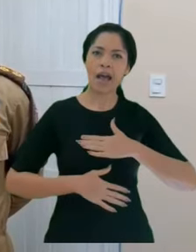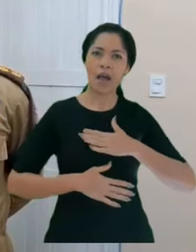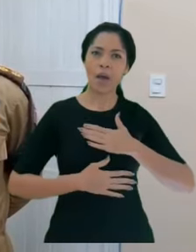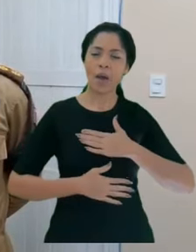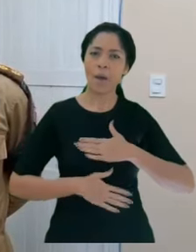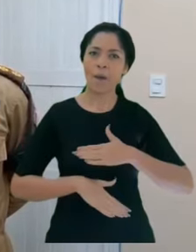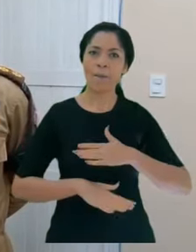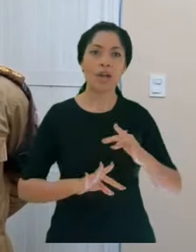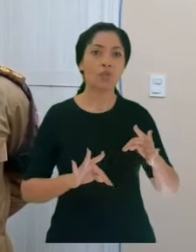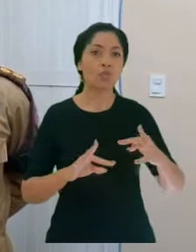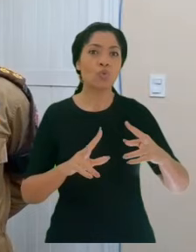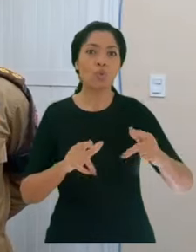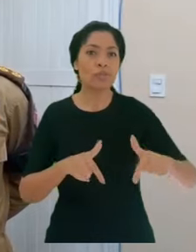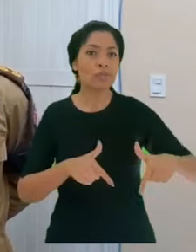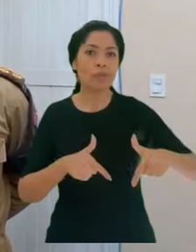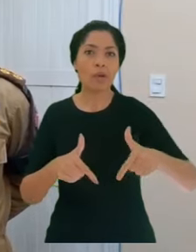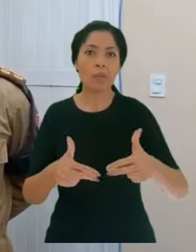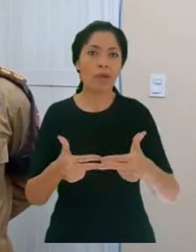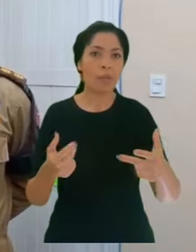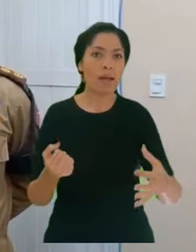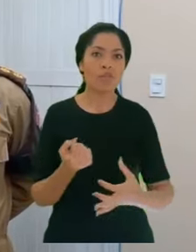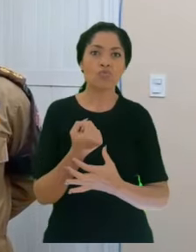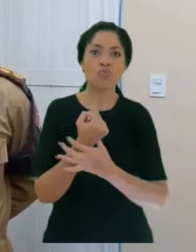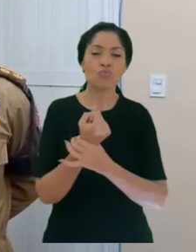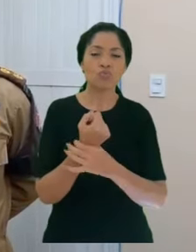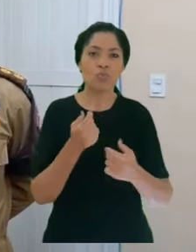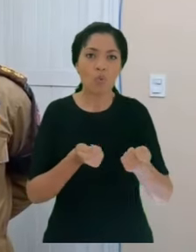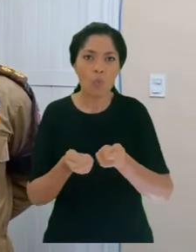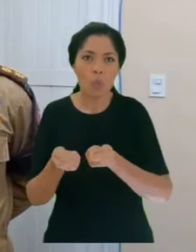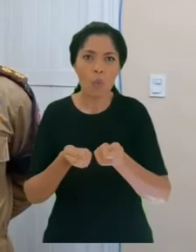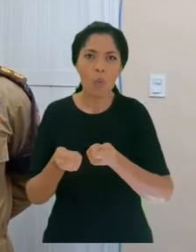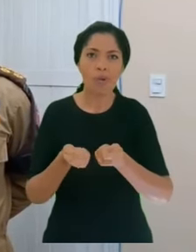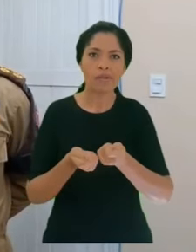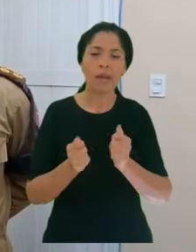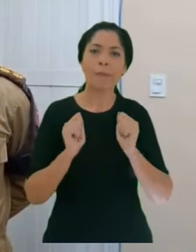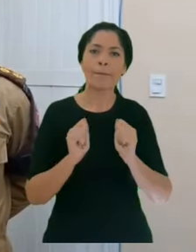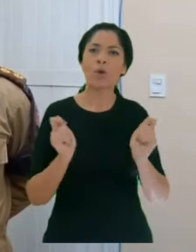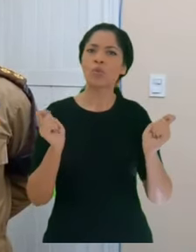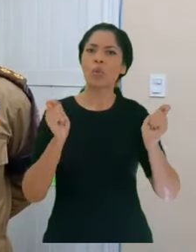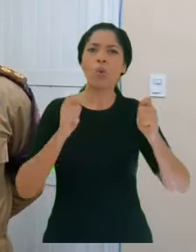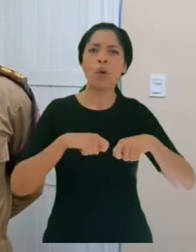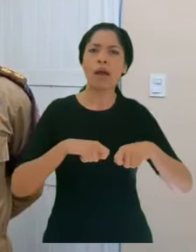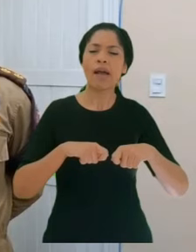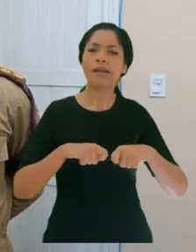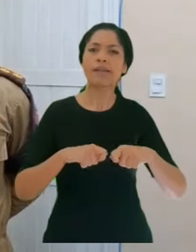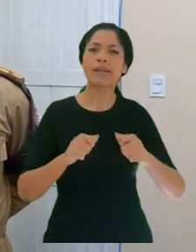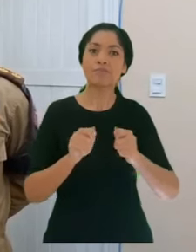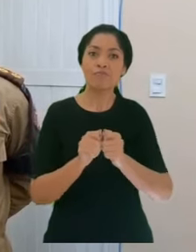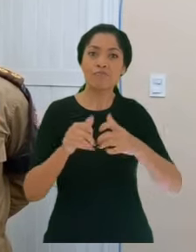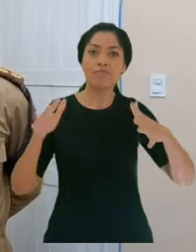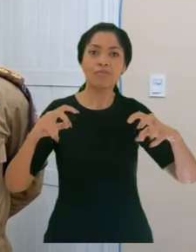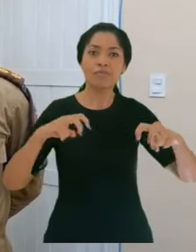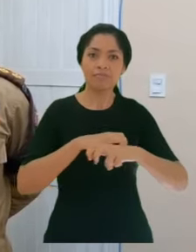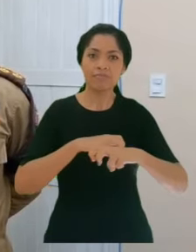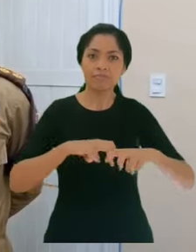informando que todos os atos serão devidamente controlados, podendo ocorrer explosões, grande movimentação